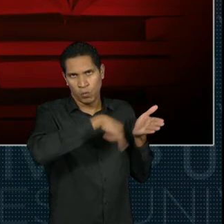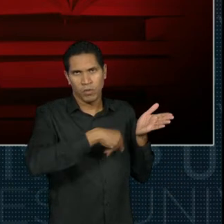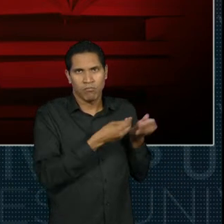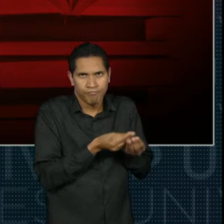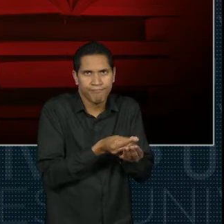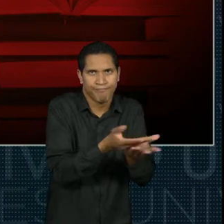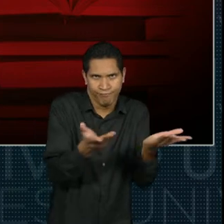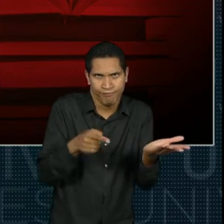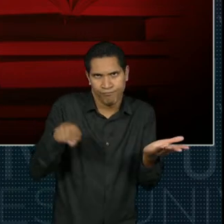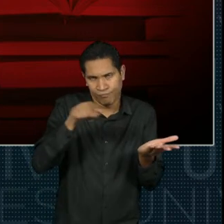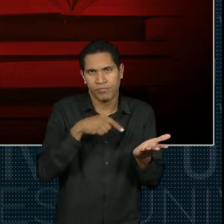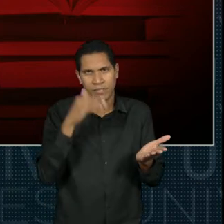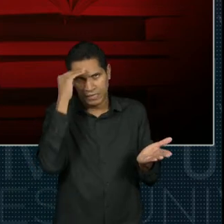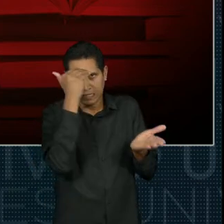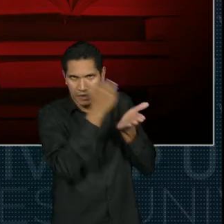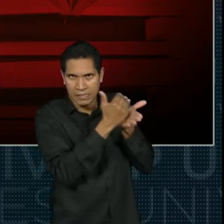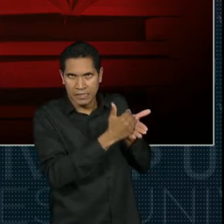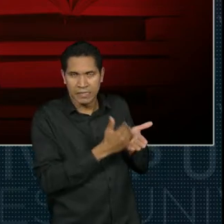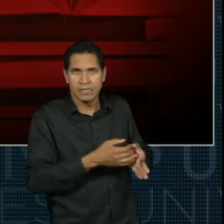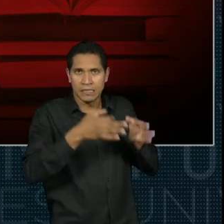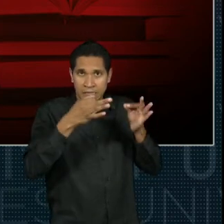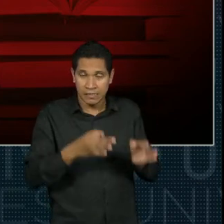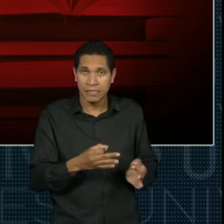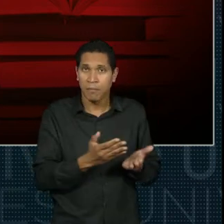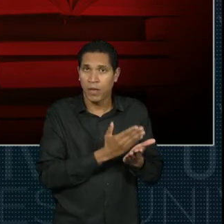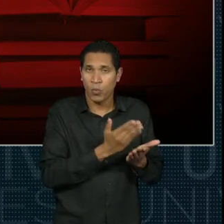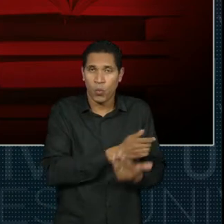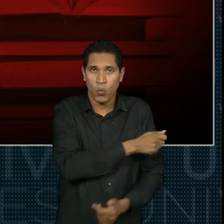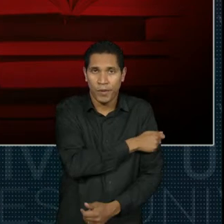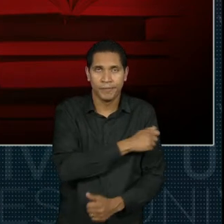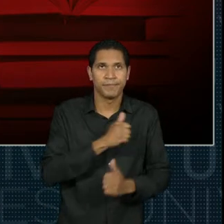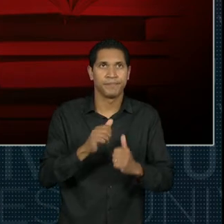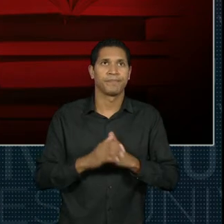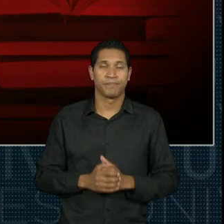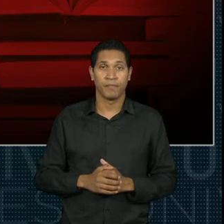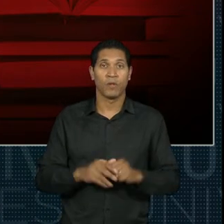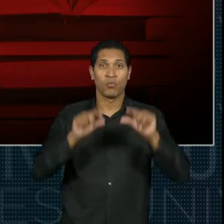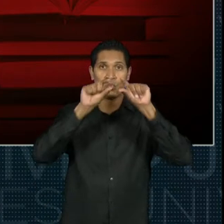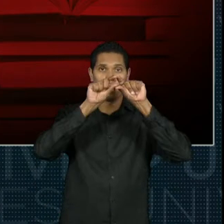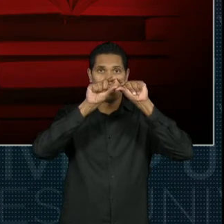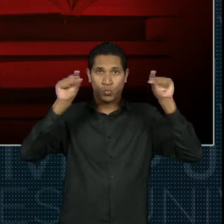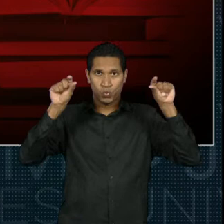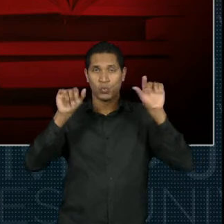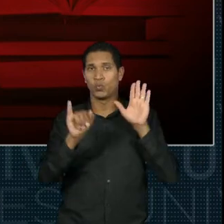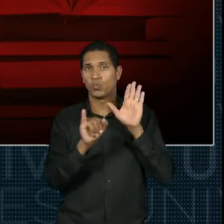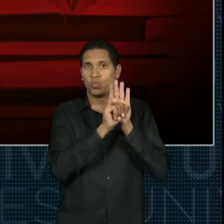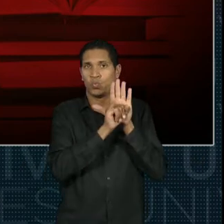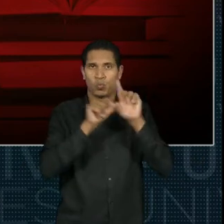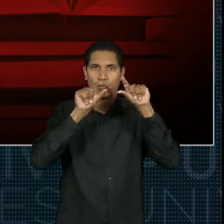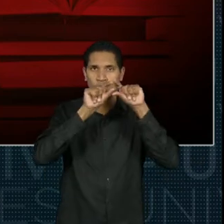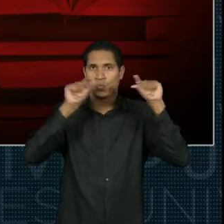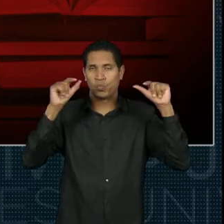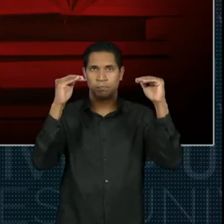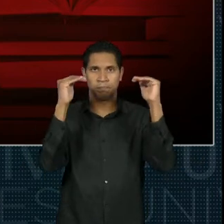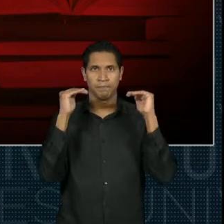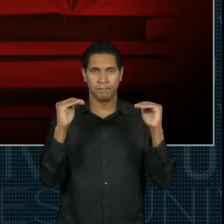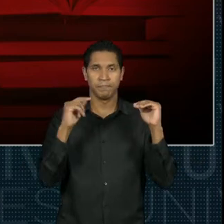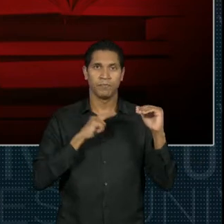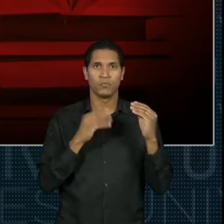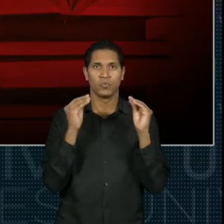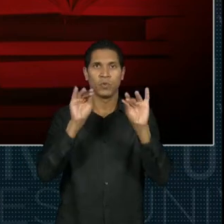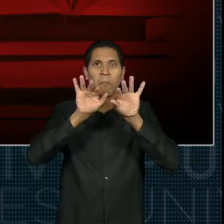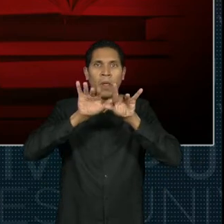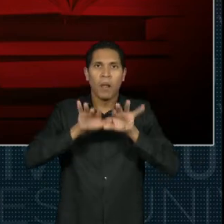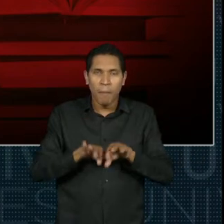disponibilizada no manual do aluno. E logo abaixo dessa identificação, desse cabeçalho, vai ter o relatório.